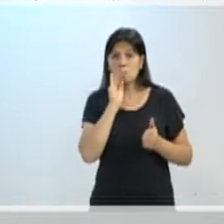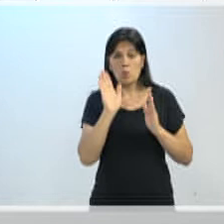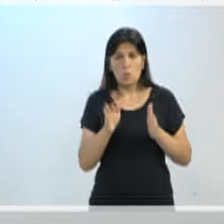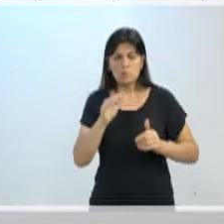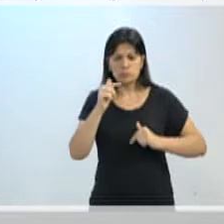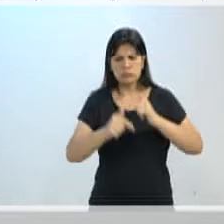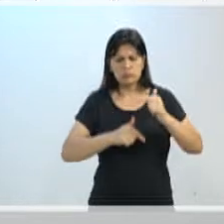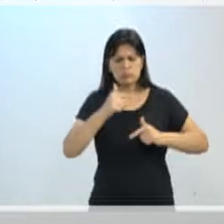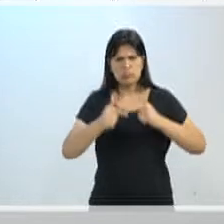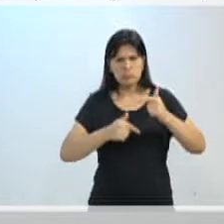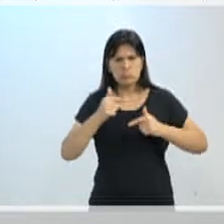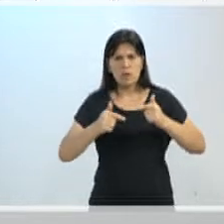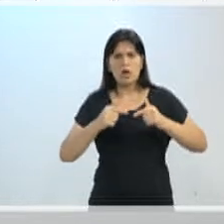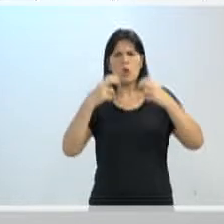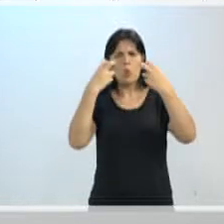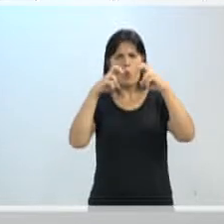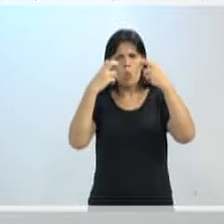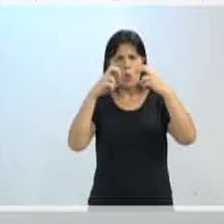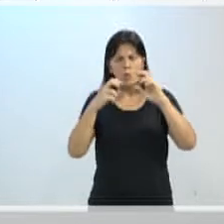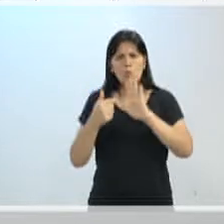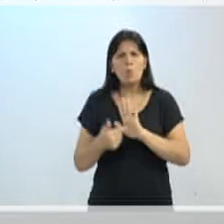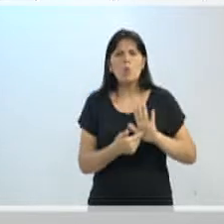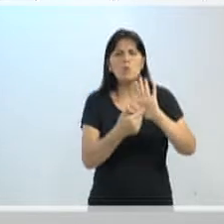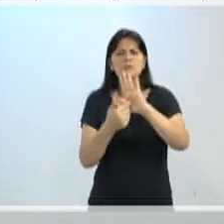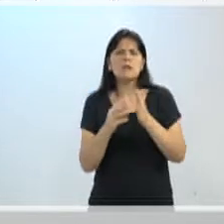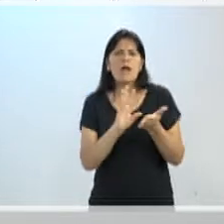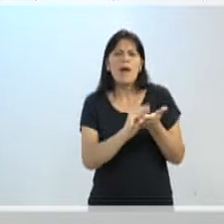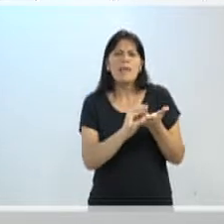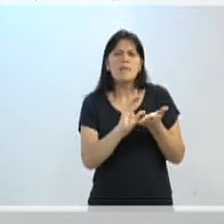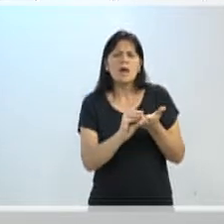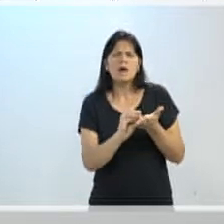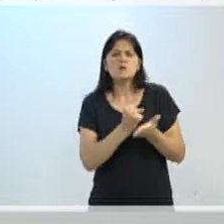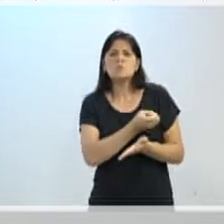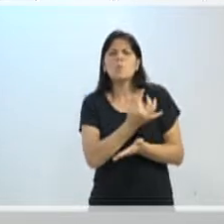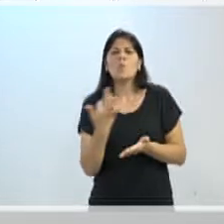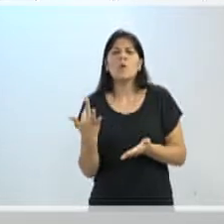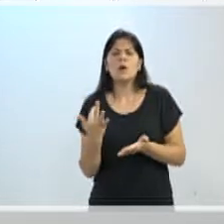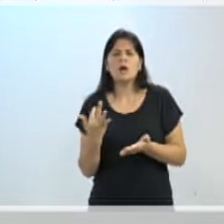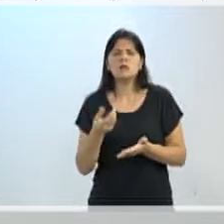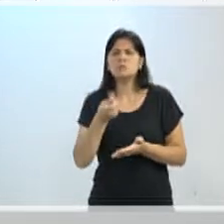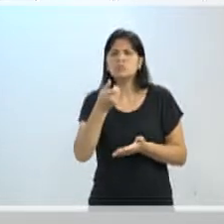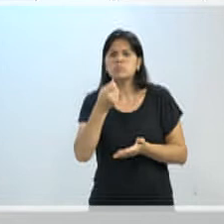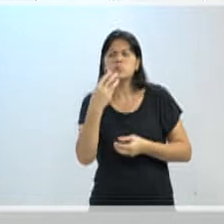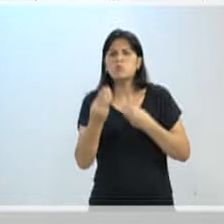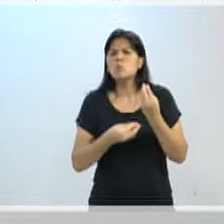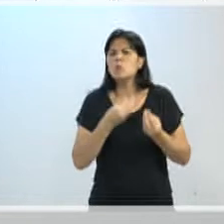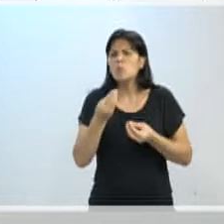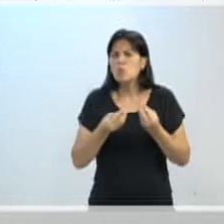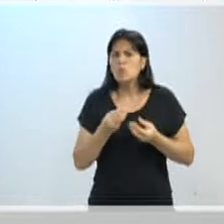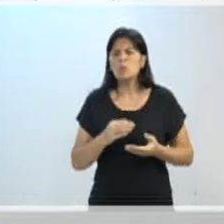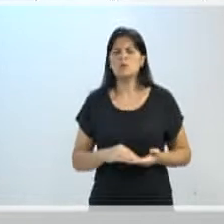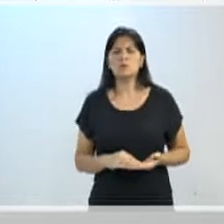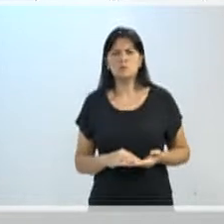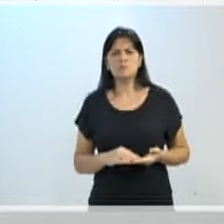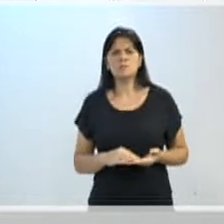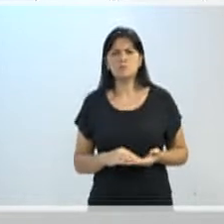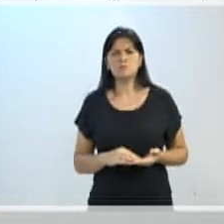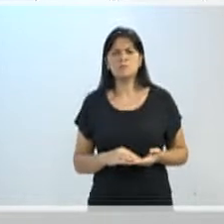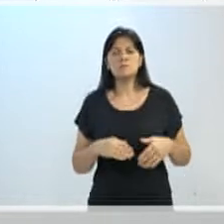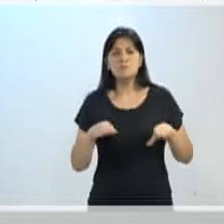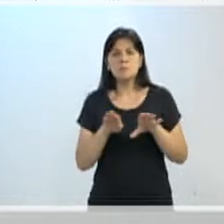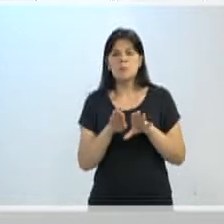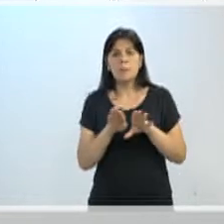base de dados bastante evoluída, que ainda não tem. estabelecer critérios de serviço, oferecer ferramentas de